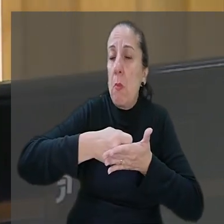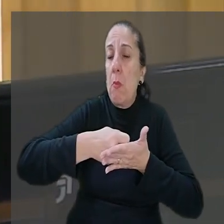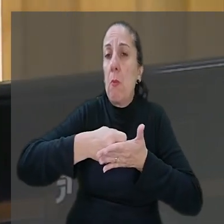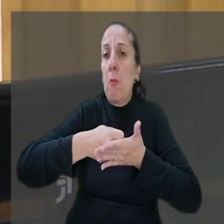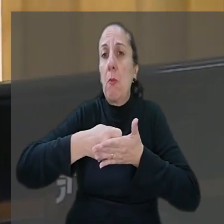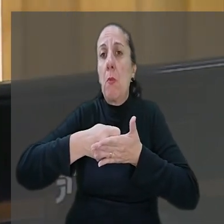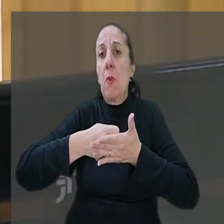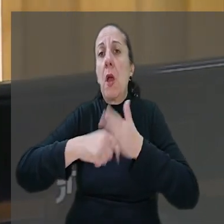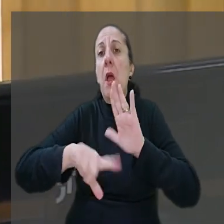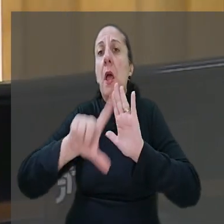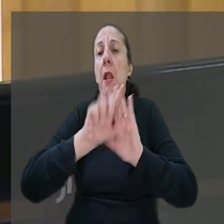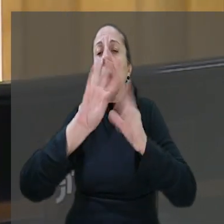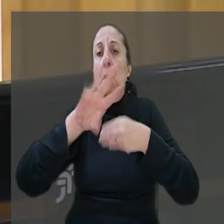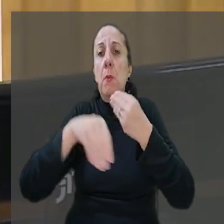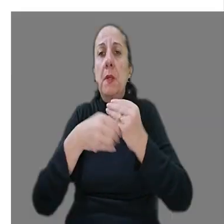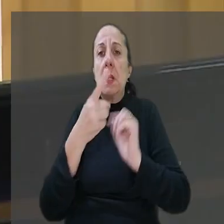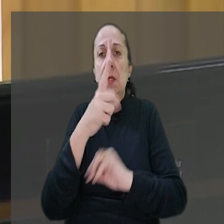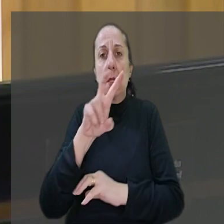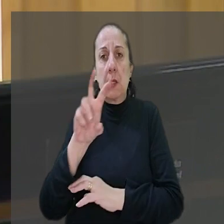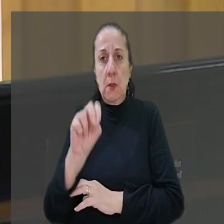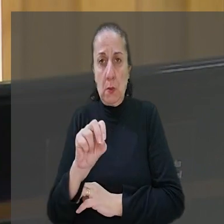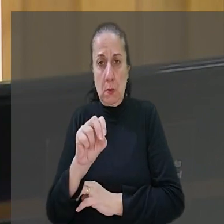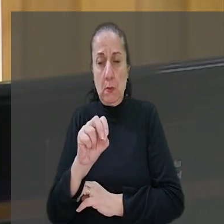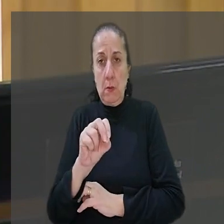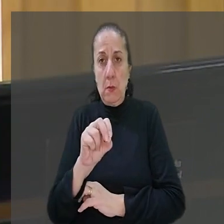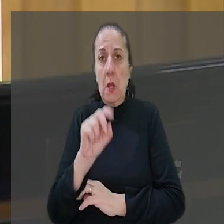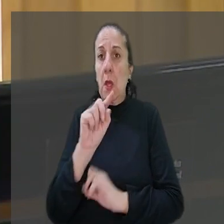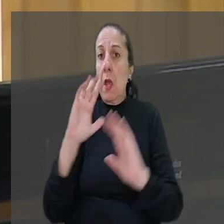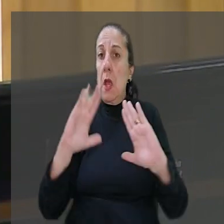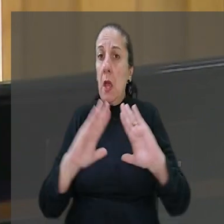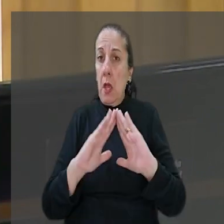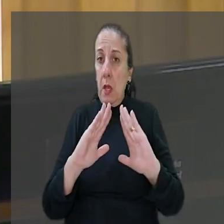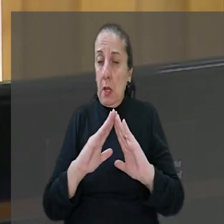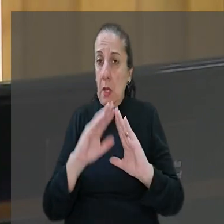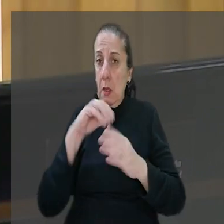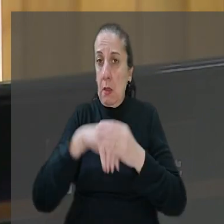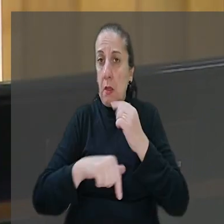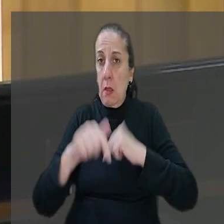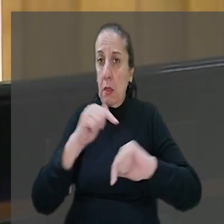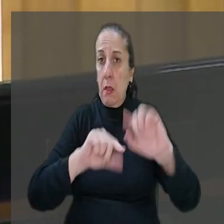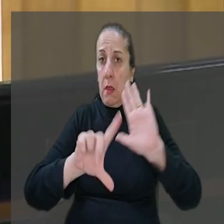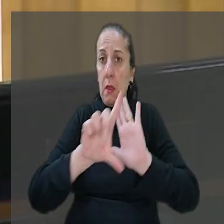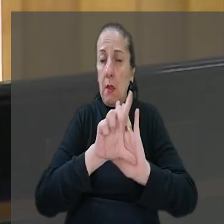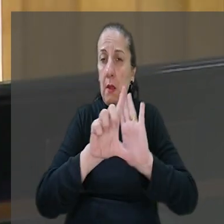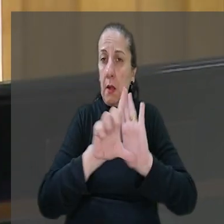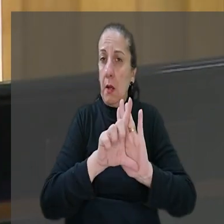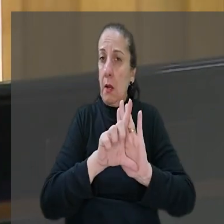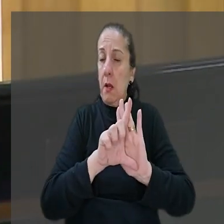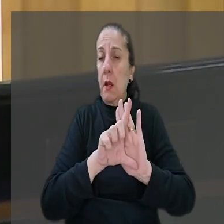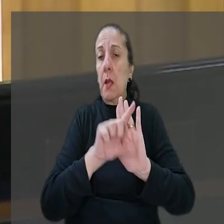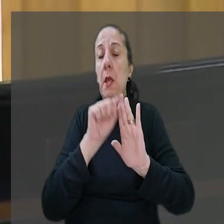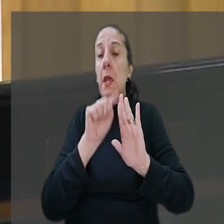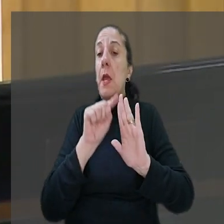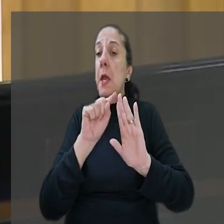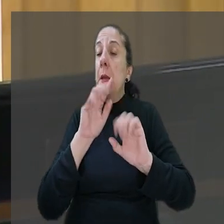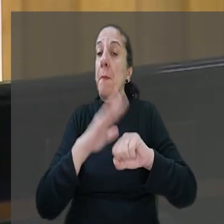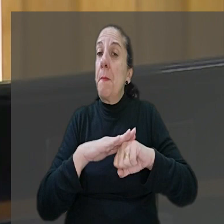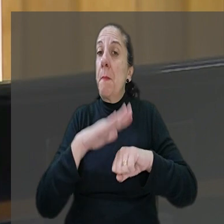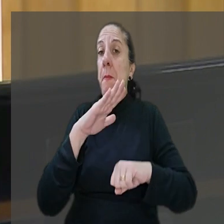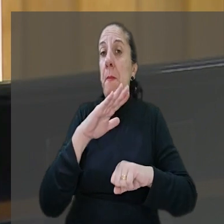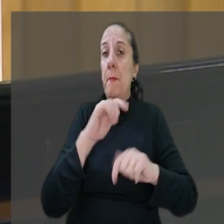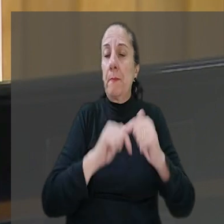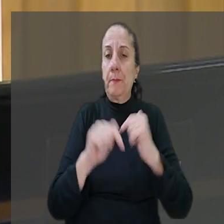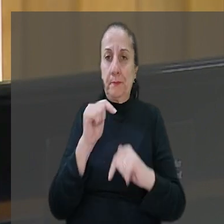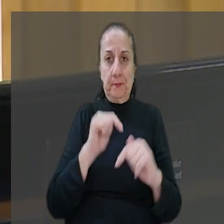peculiar da Lei Complementar 150. No caso de doméstico, a própria lei atribuiu esse ônus